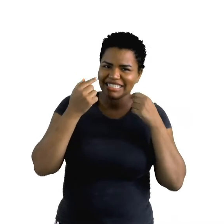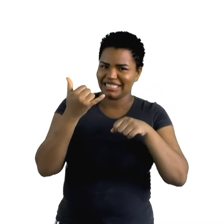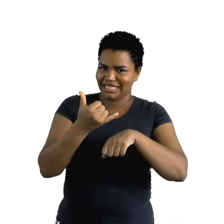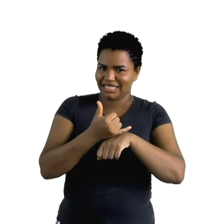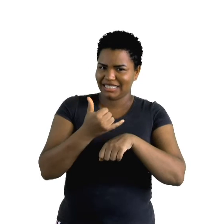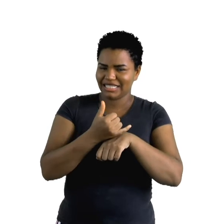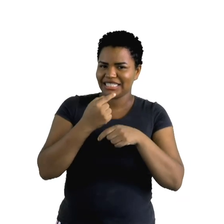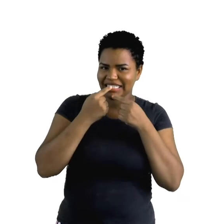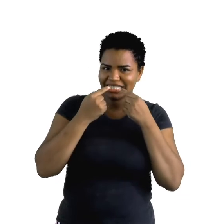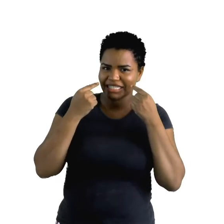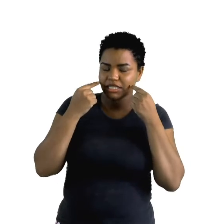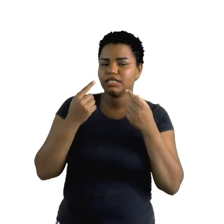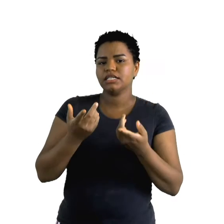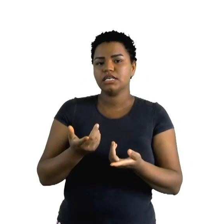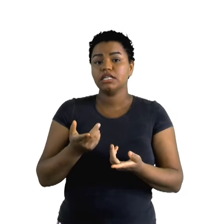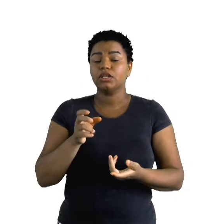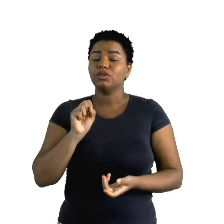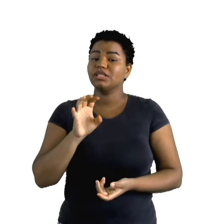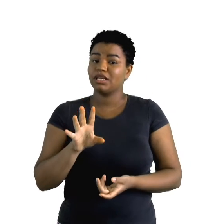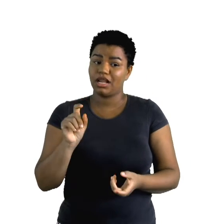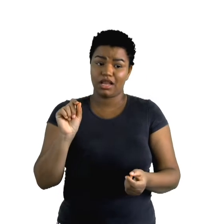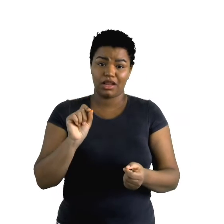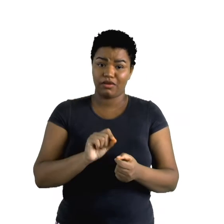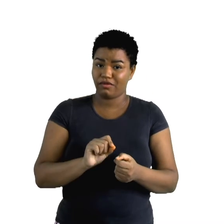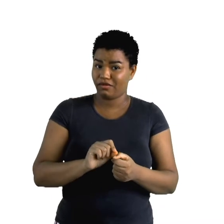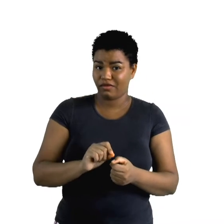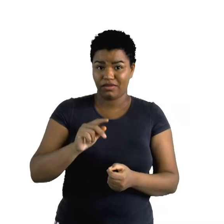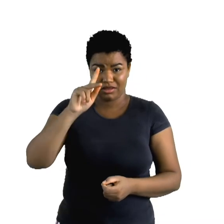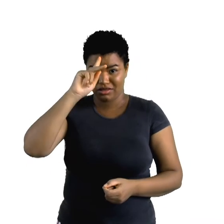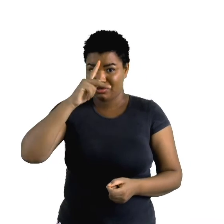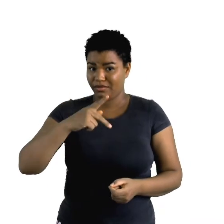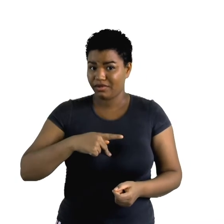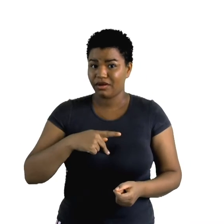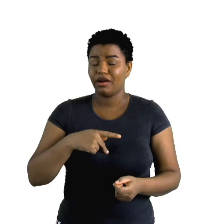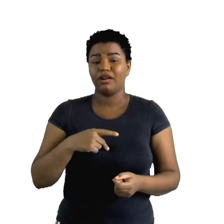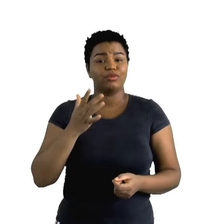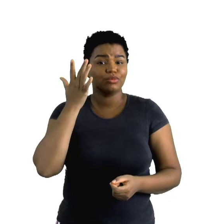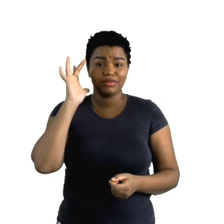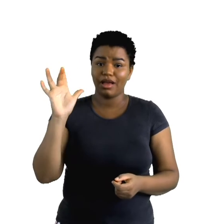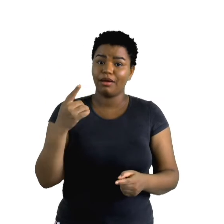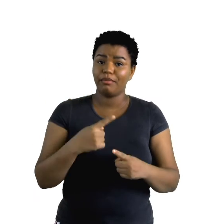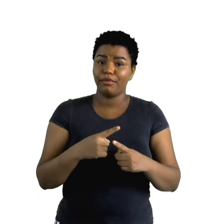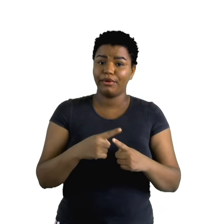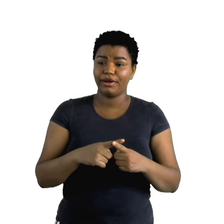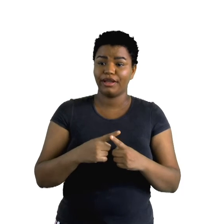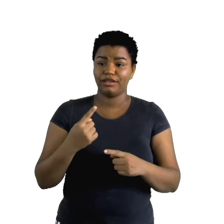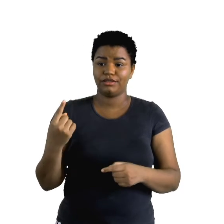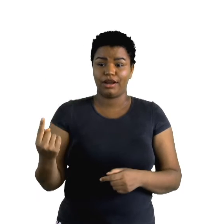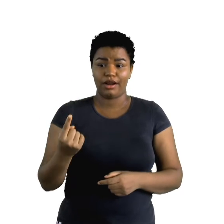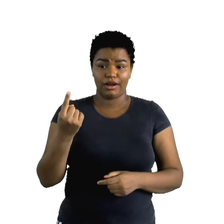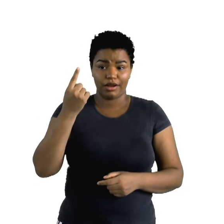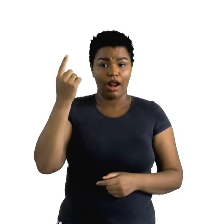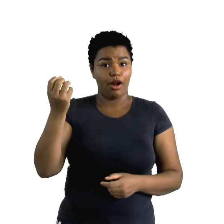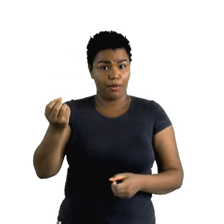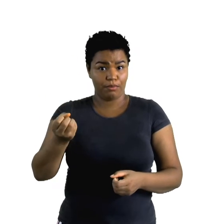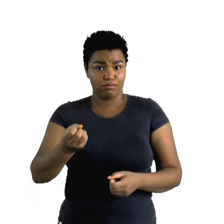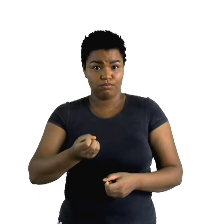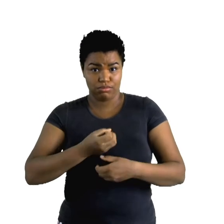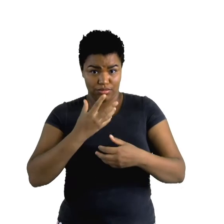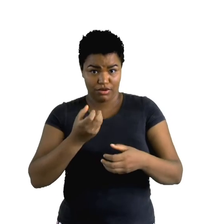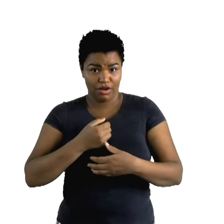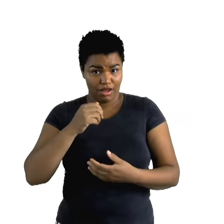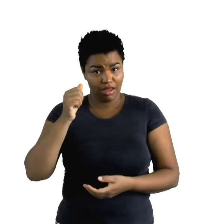tivesse feito essa autobiografia, nós nunca iríamos saber porque ele já é grande, né? Já aparece ele um poeta, um escritor famoso.